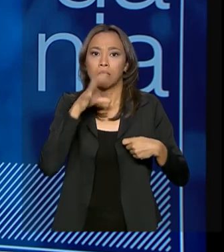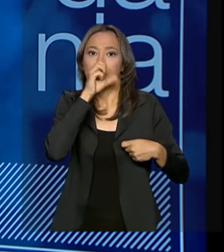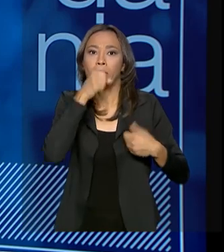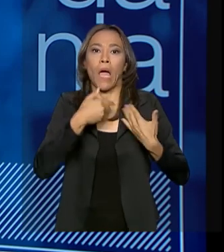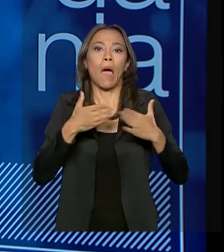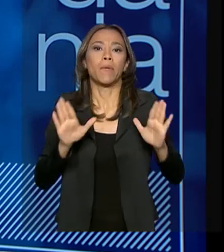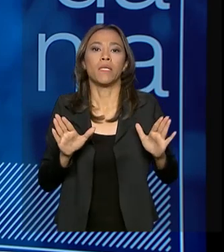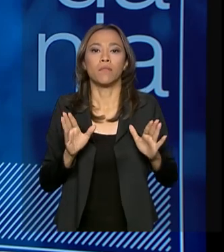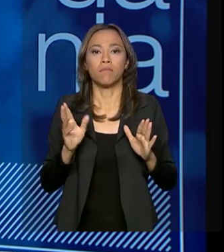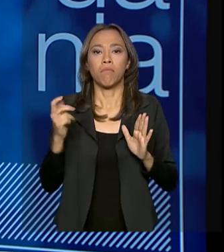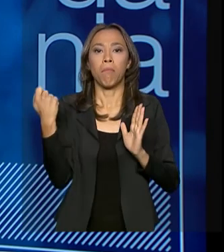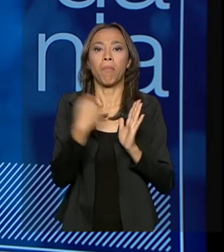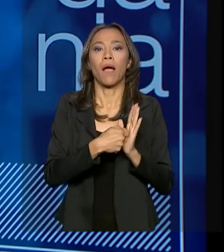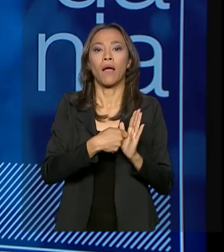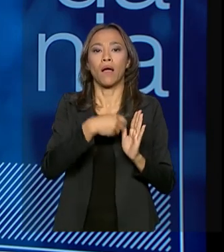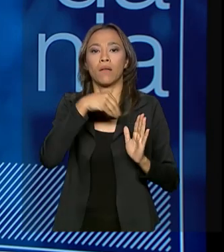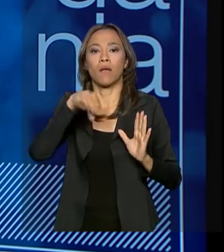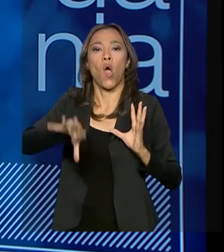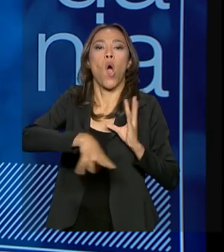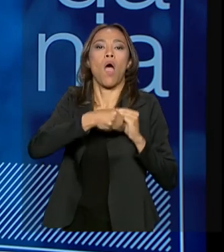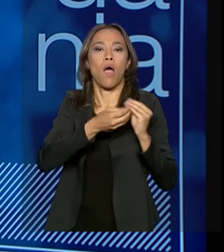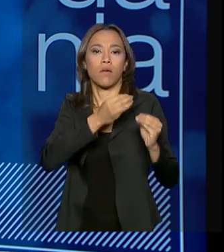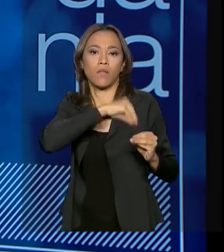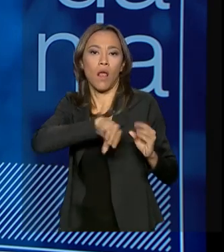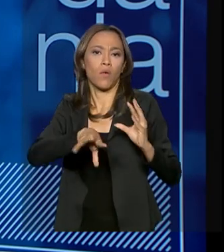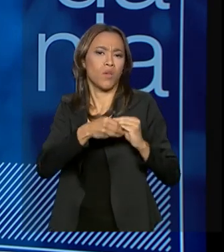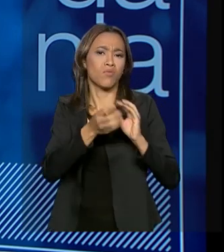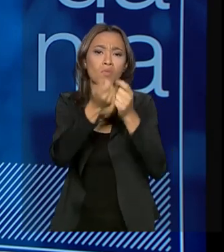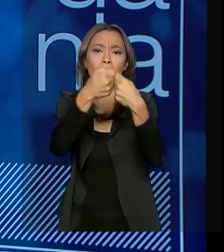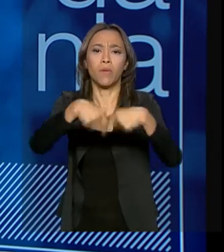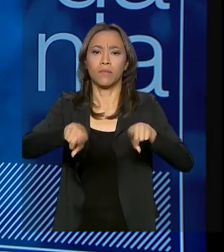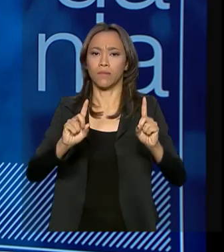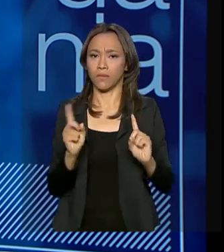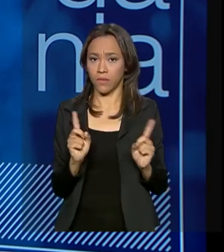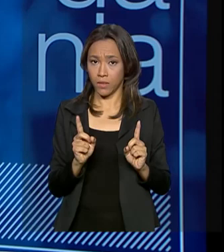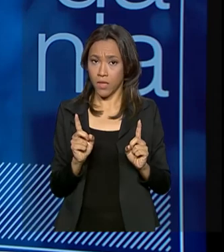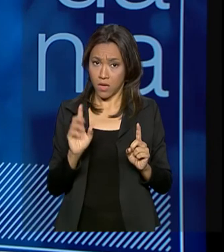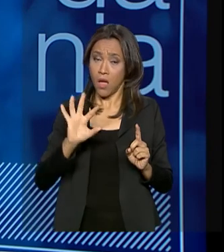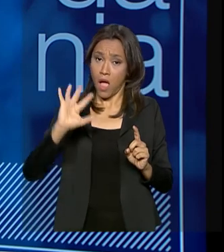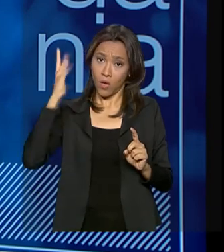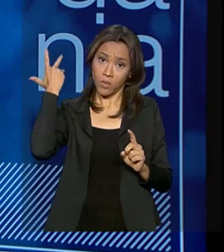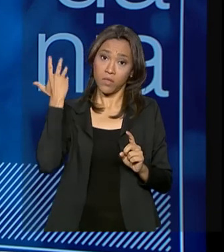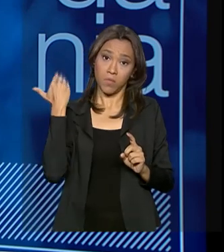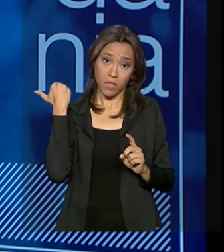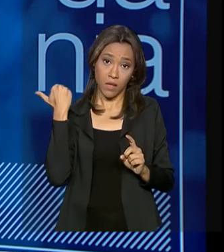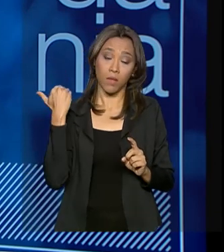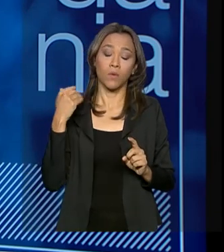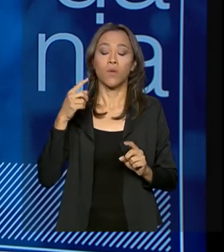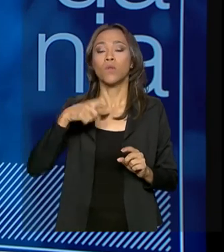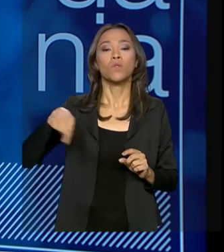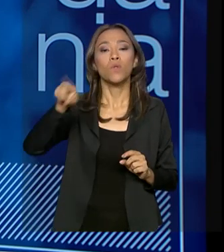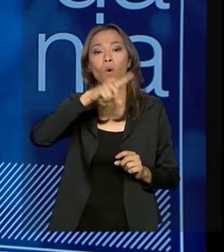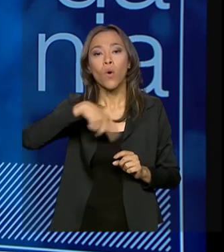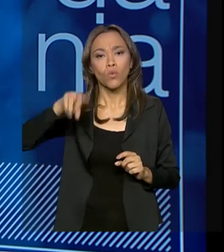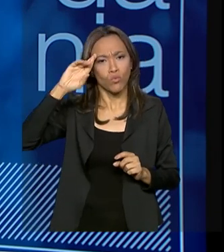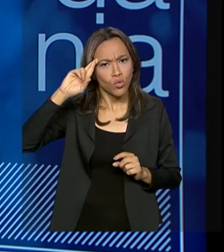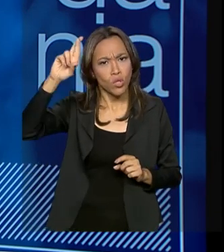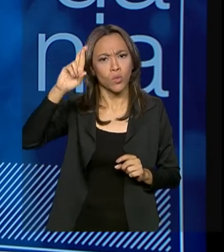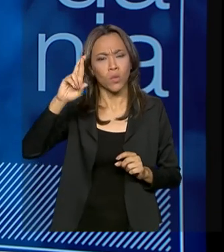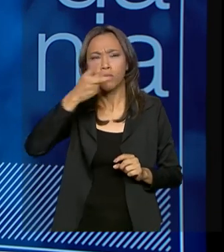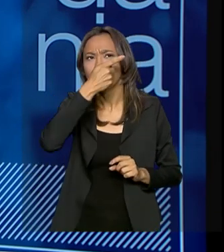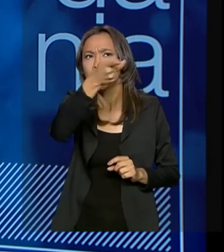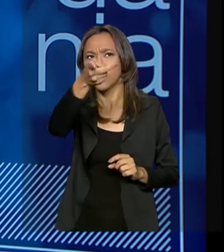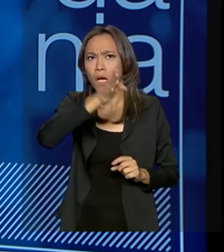hora extra. Fizemos isso no começo, mas o que acontecia, de novo, todos os executivos sêniores visitaram.